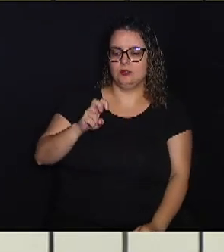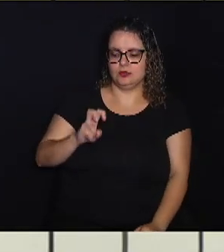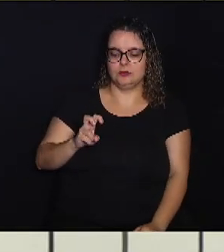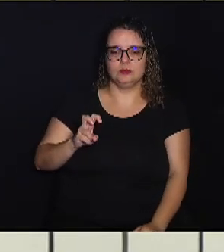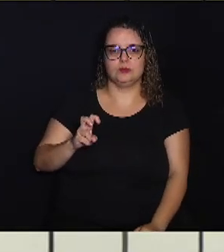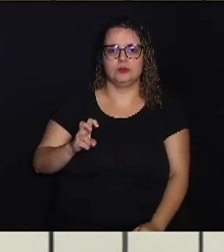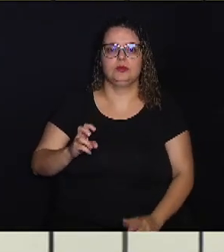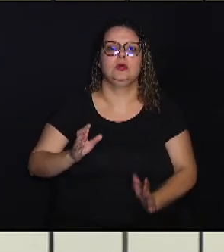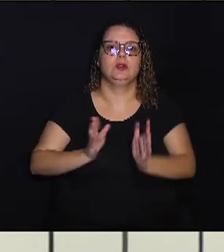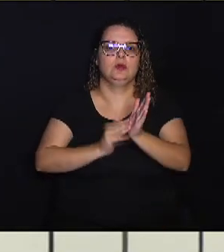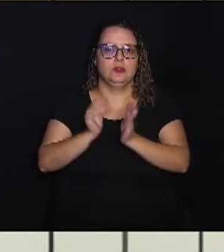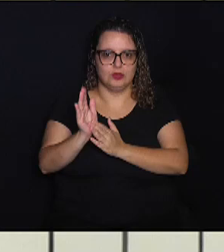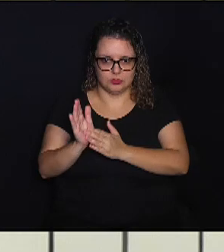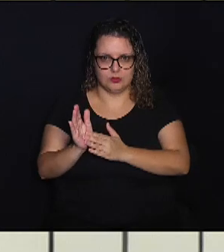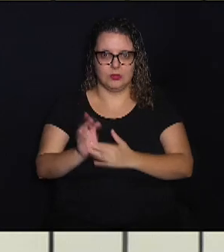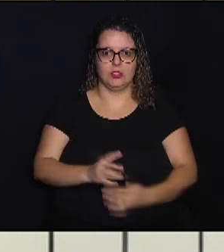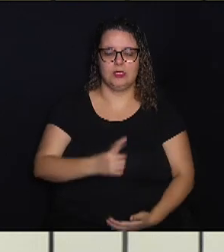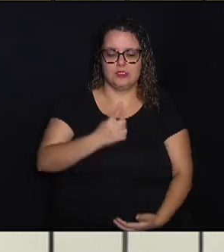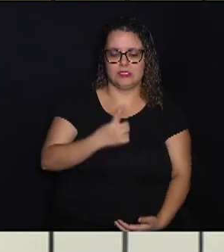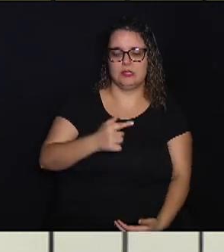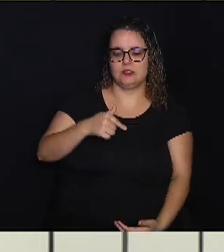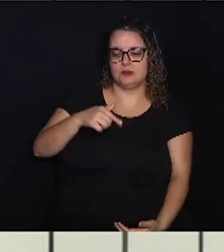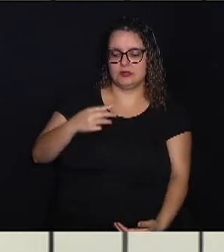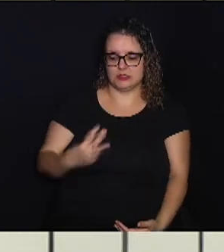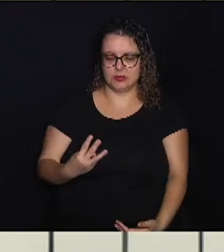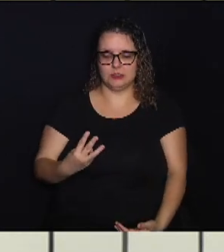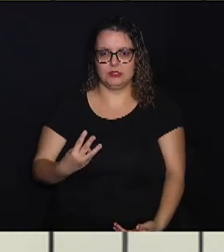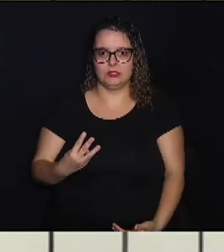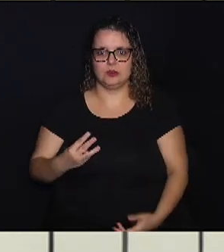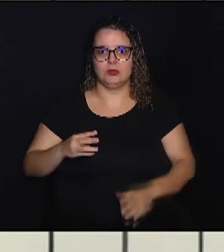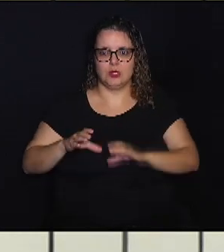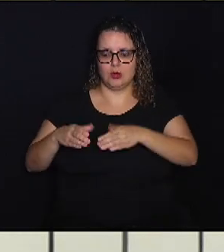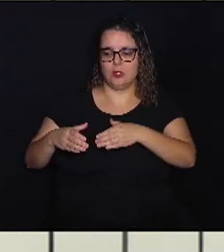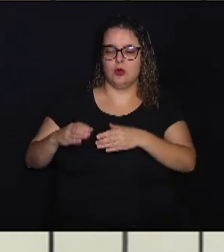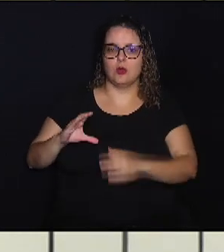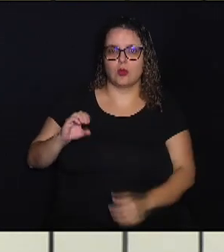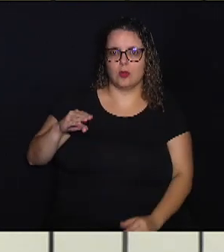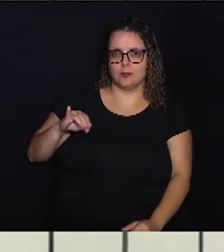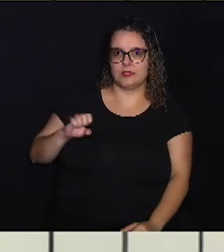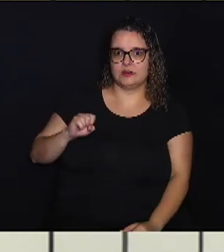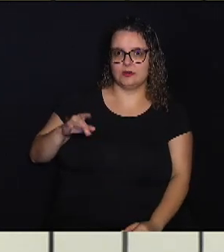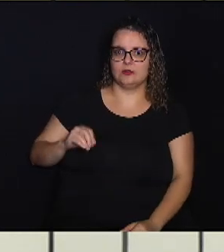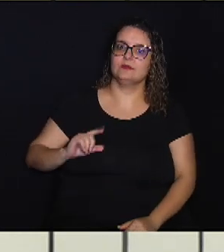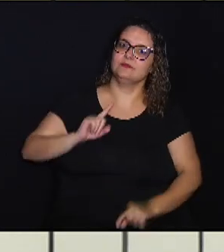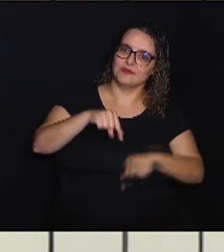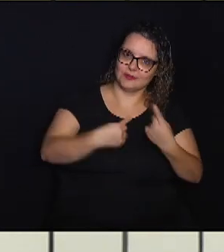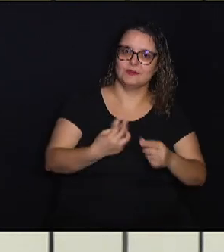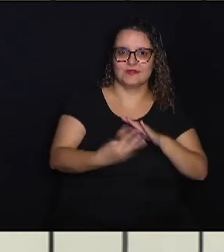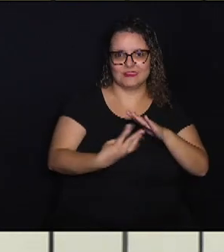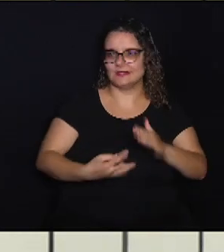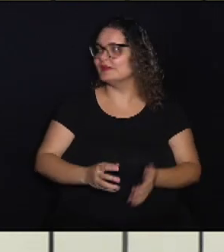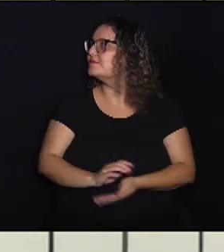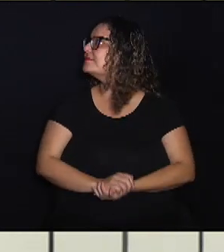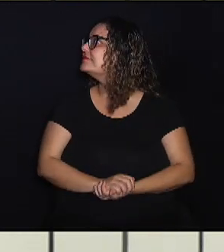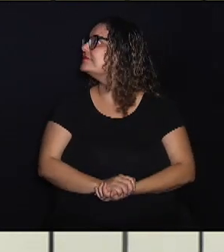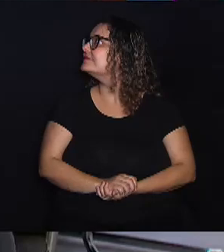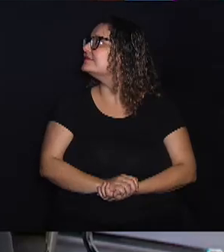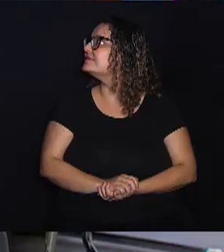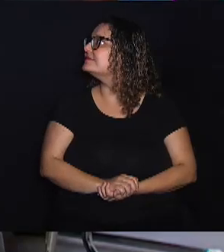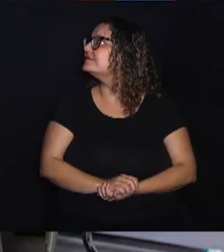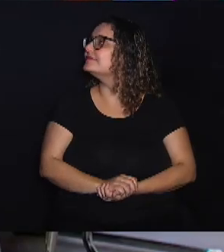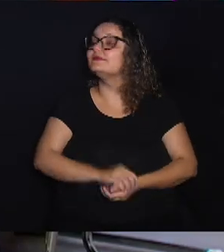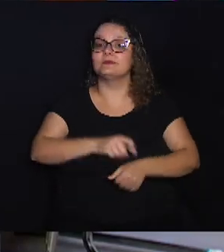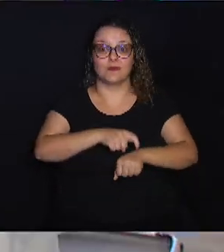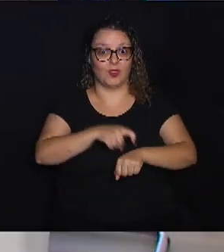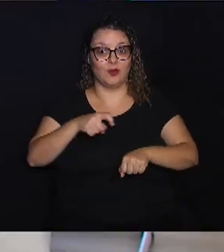concursados, 173 comissionados, fora os terceirizados. Um momento